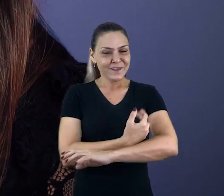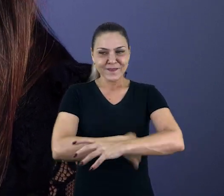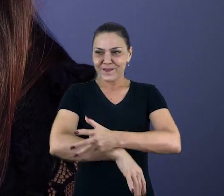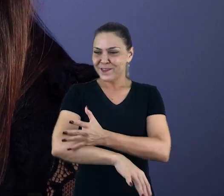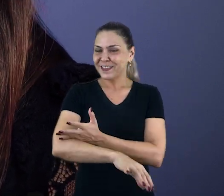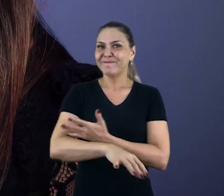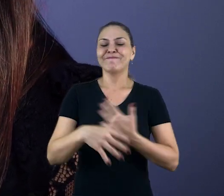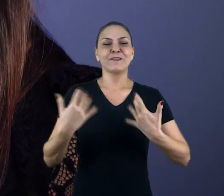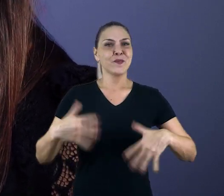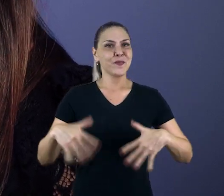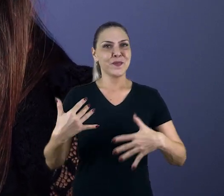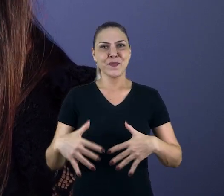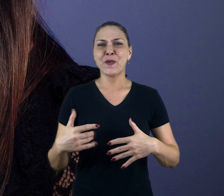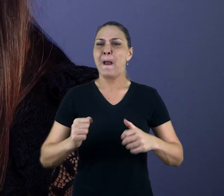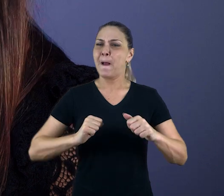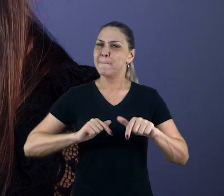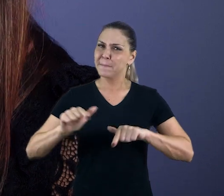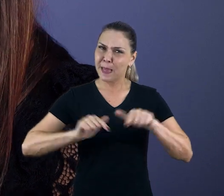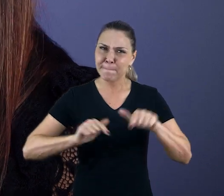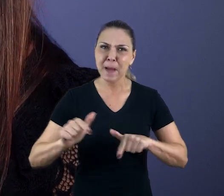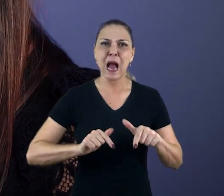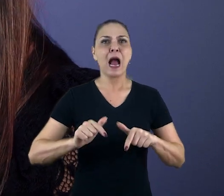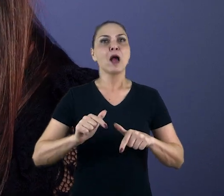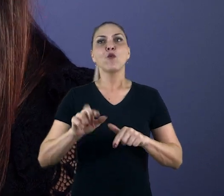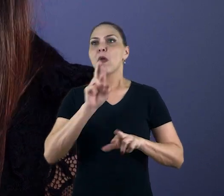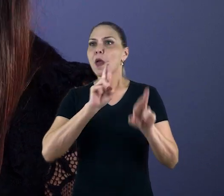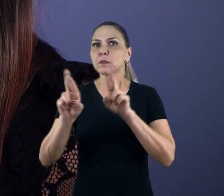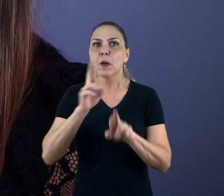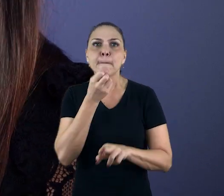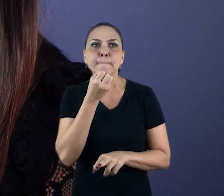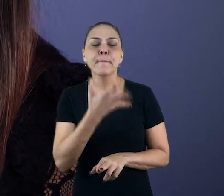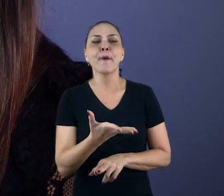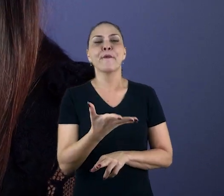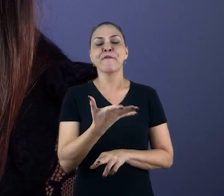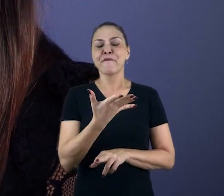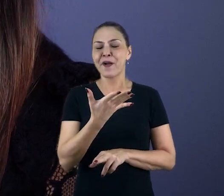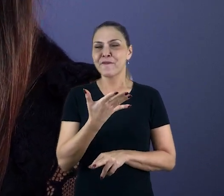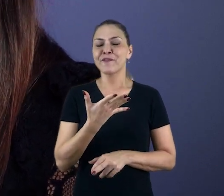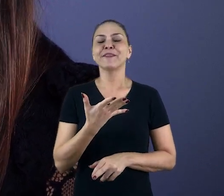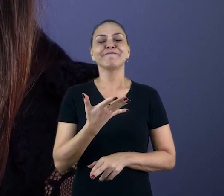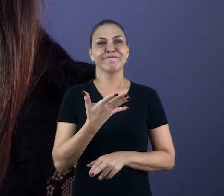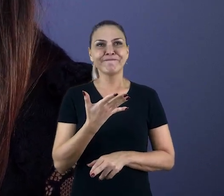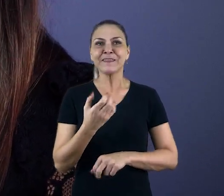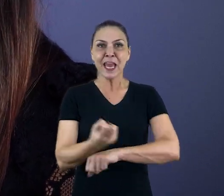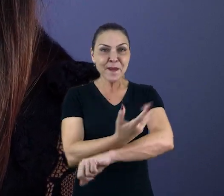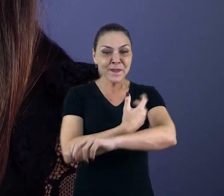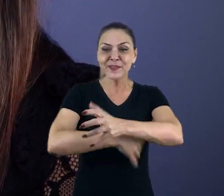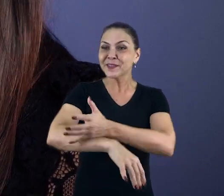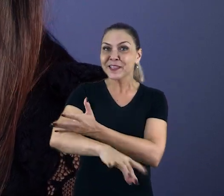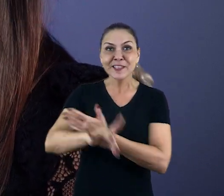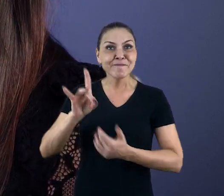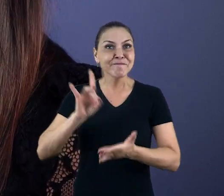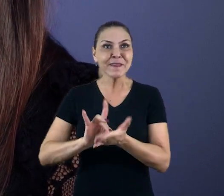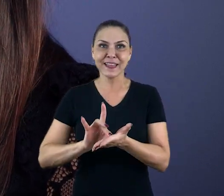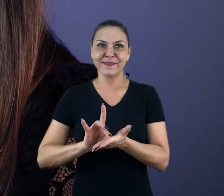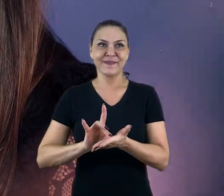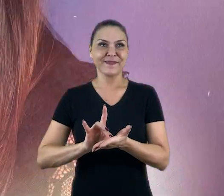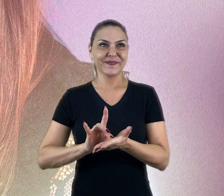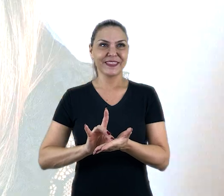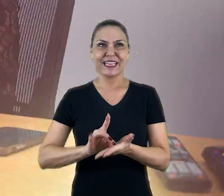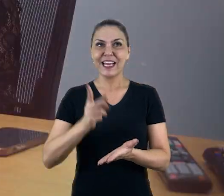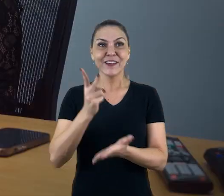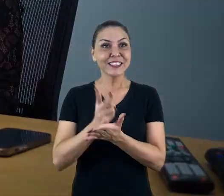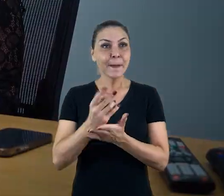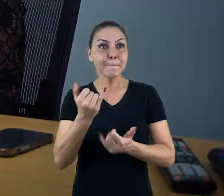um período de muita atuação e com muito resultado. Foi bem emocionante mesmo passar